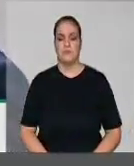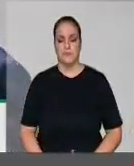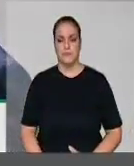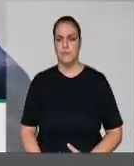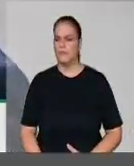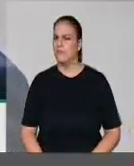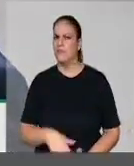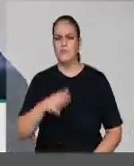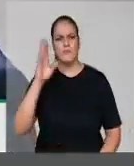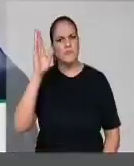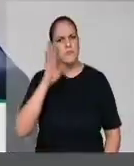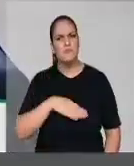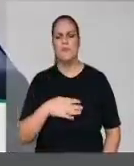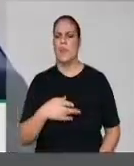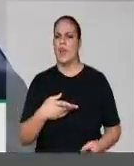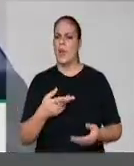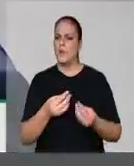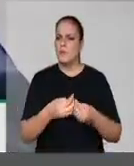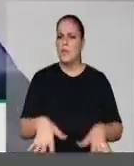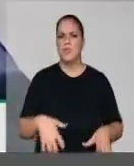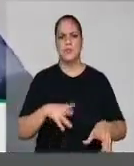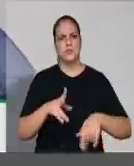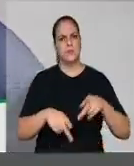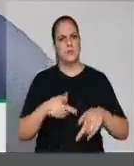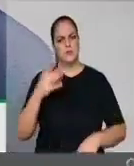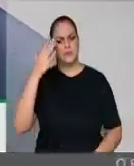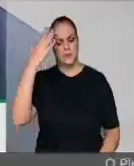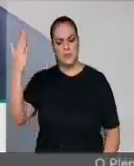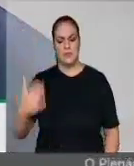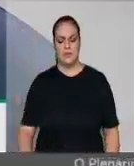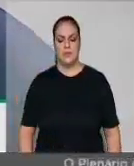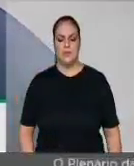maléfico aos usuários brasileiros. Agradeço, presidente Manato.